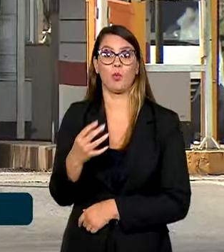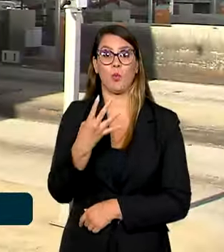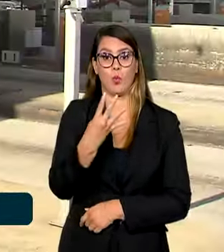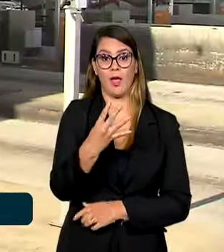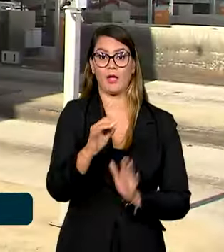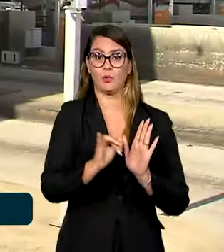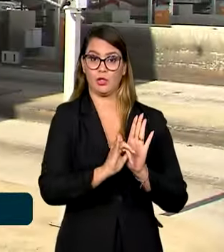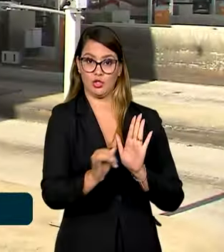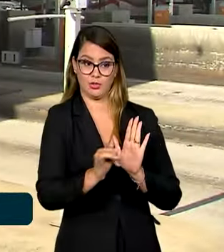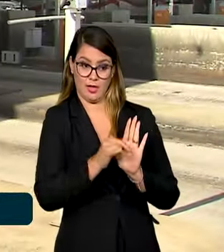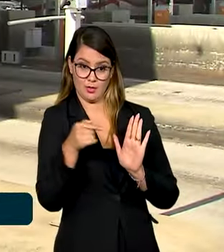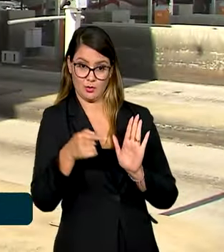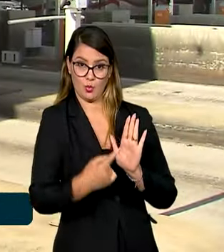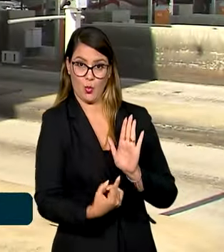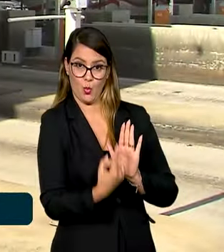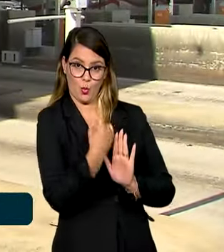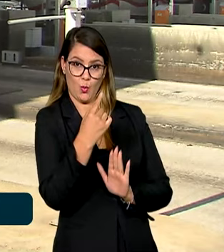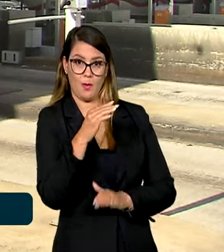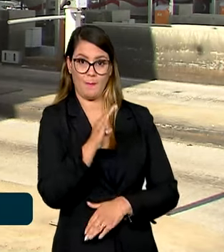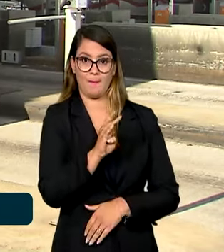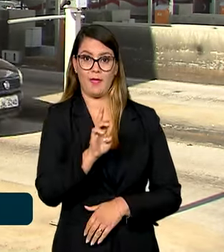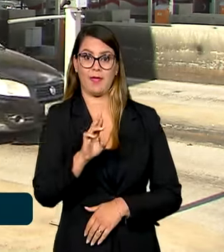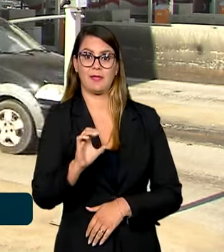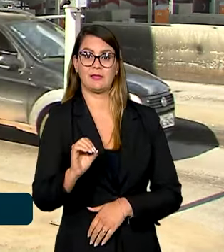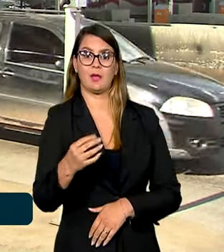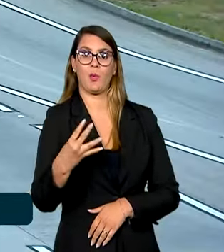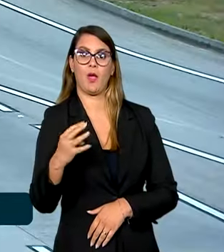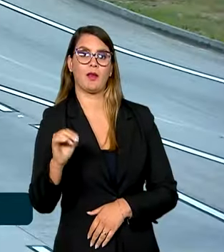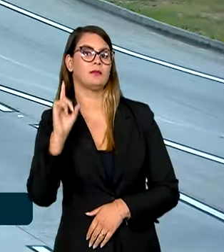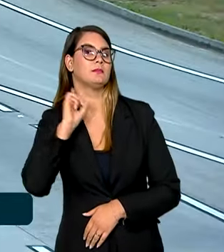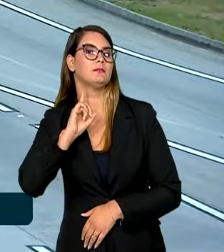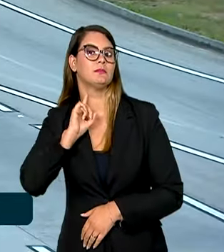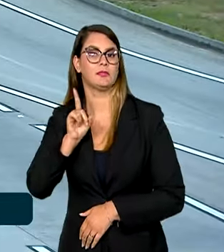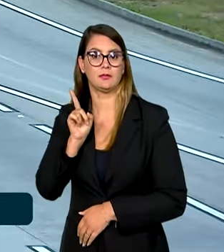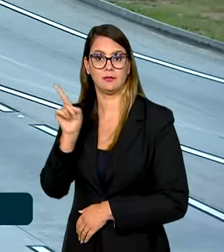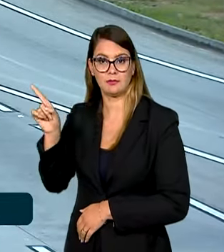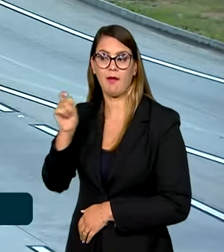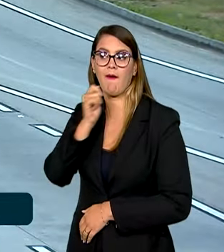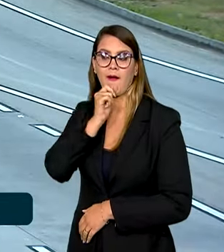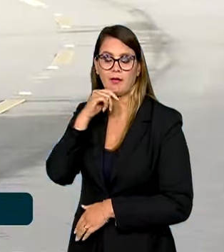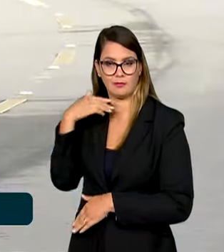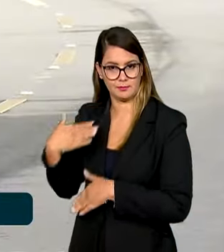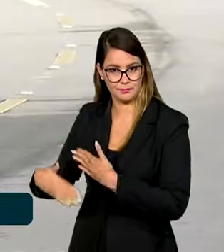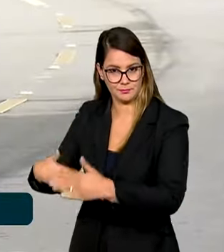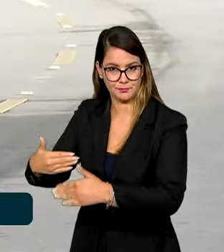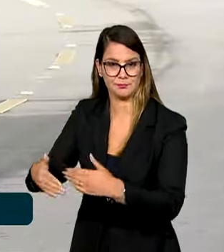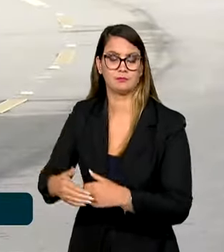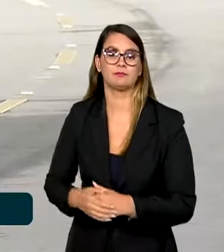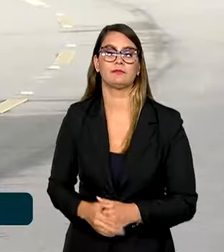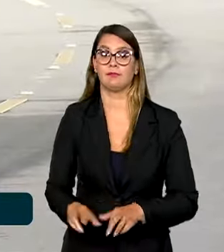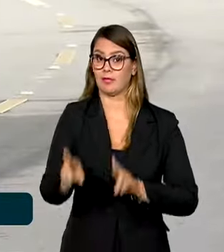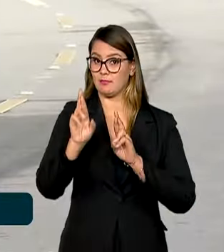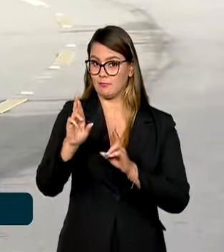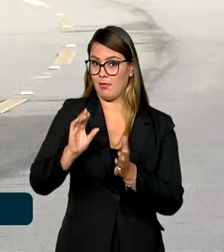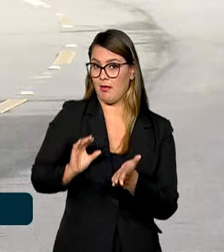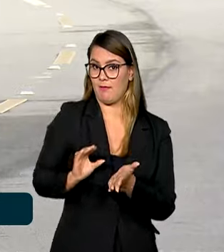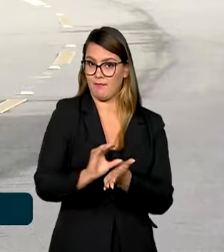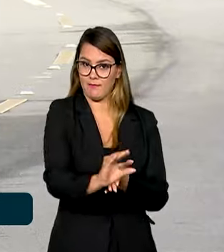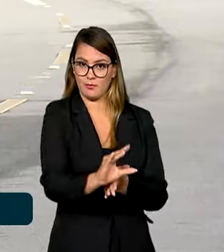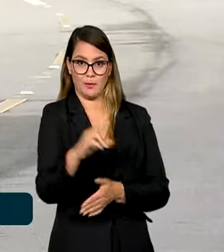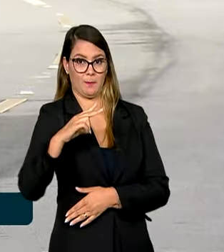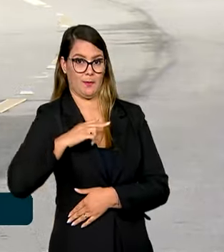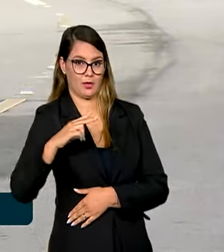editais. Um deles, o da BR-040 em Minas Gerais, que ainda está em andamento. São esperados investimentos